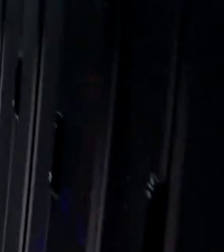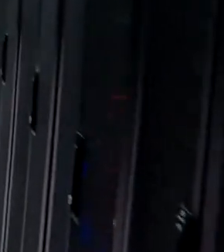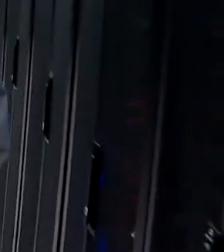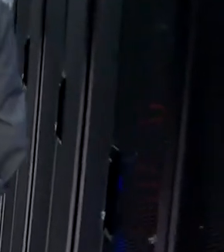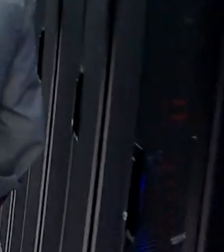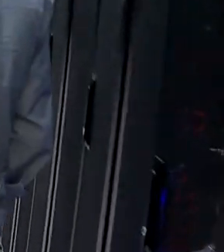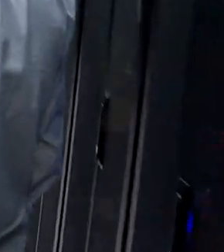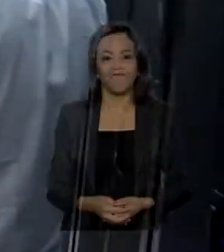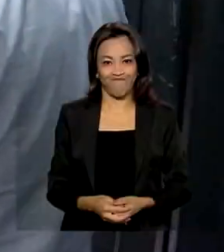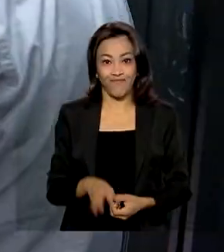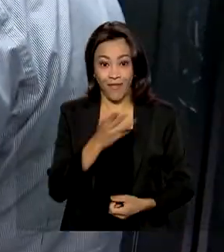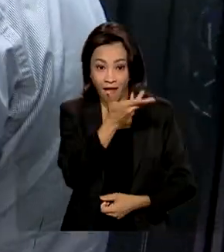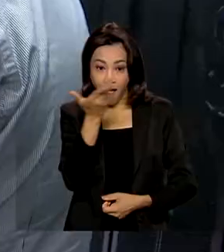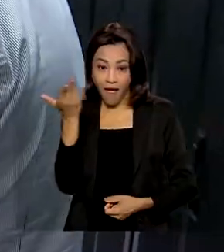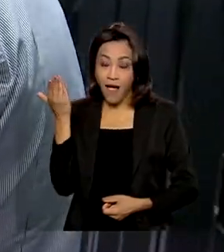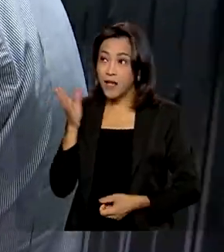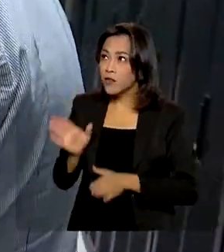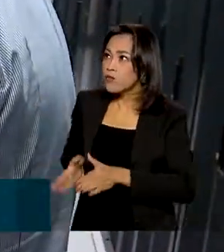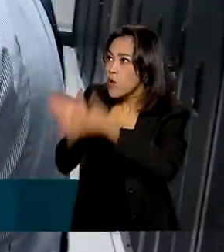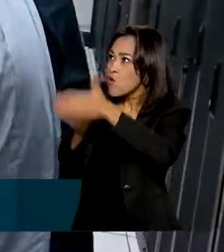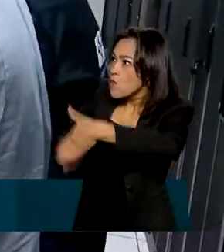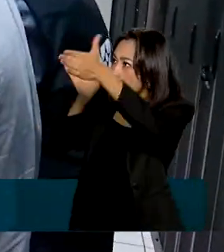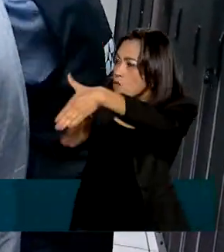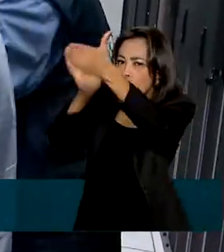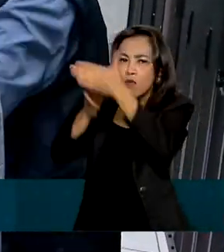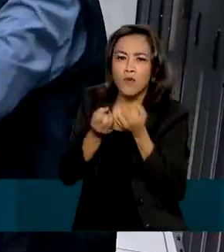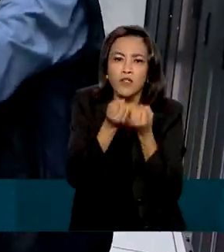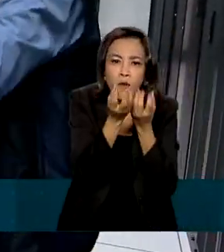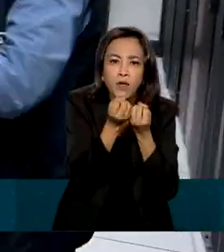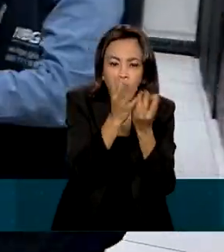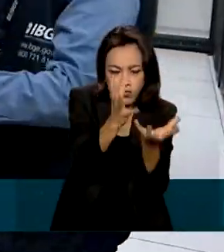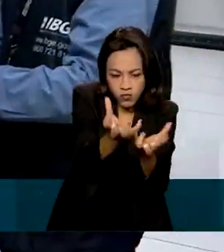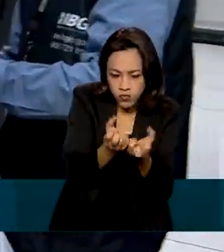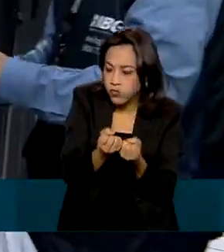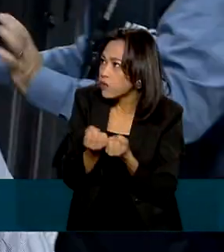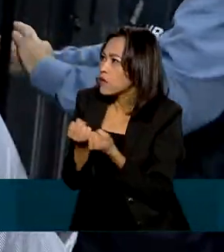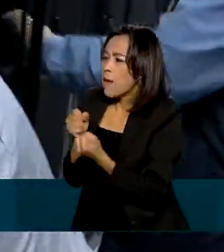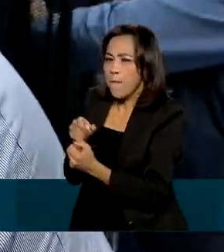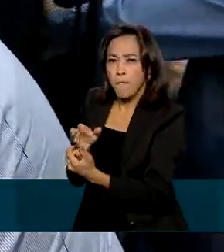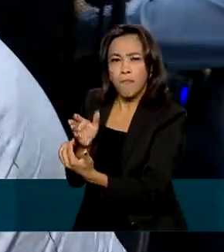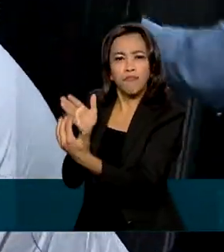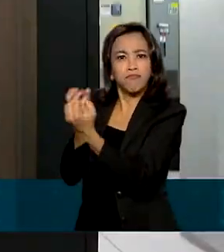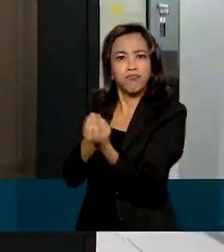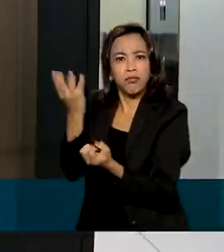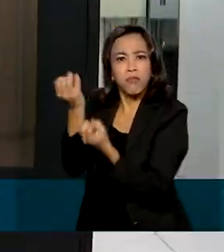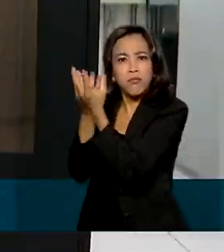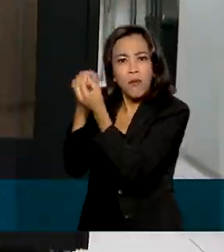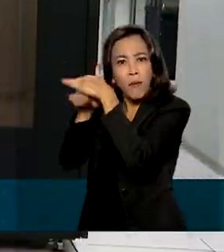São essas máquinas que vão processar todas as informações do Censo 2022.